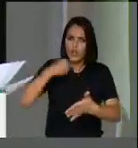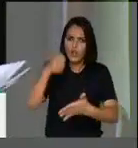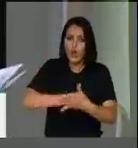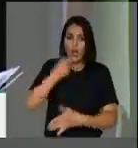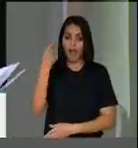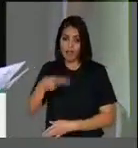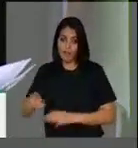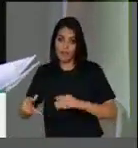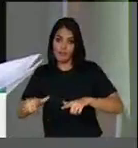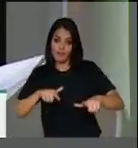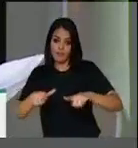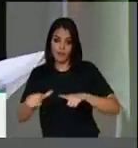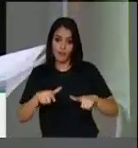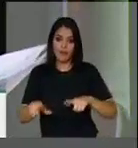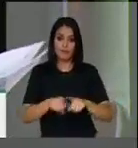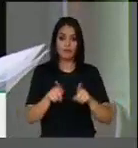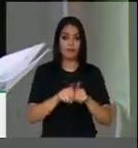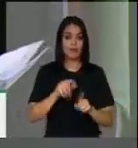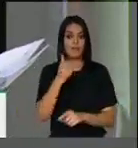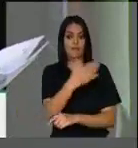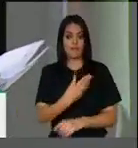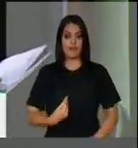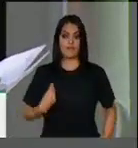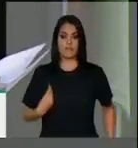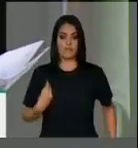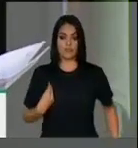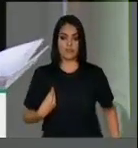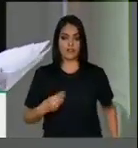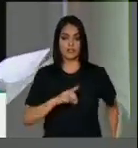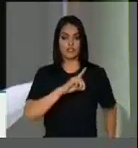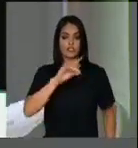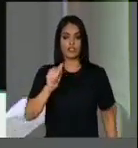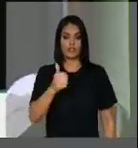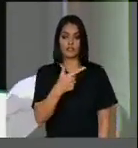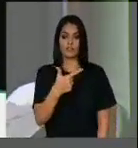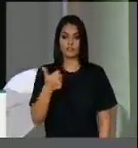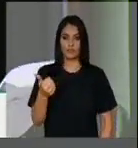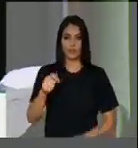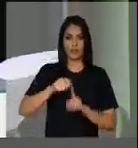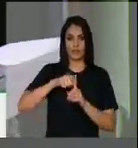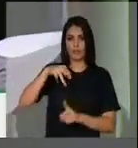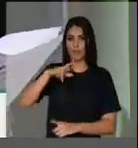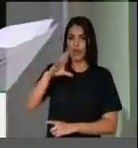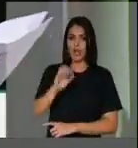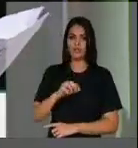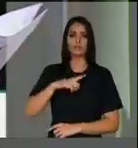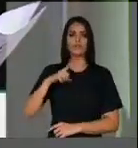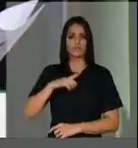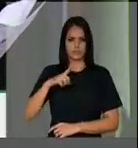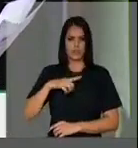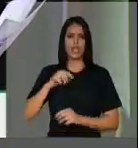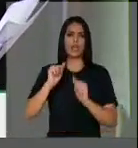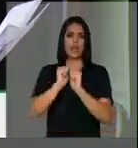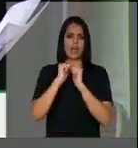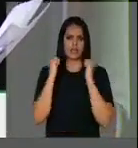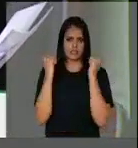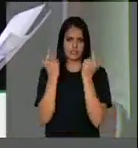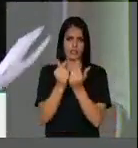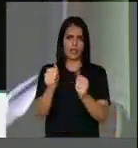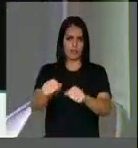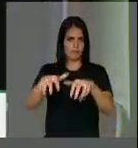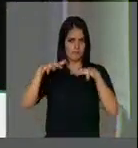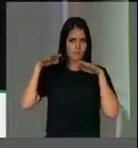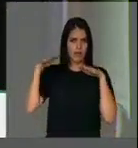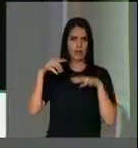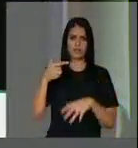esse enfrentamento. Realizado no dia 21 do 3, uma assembleia com 7 mil funcionários dos sindicatos